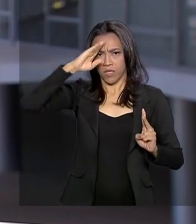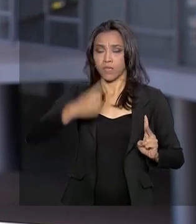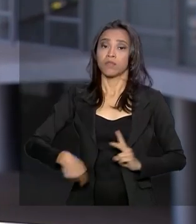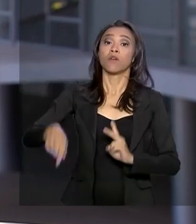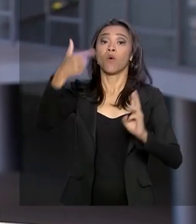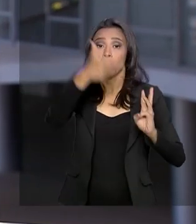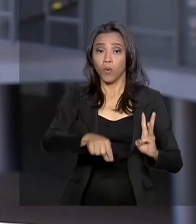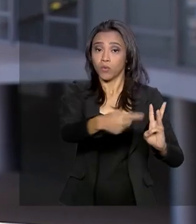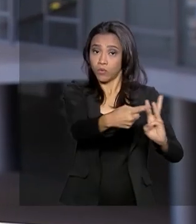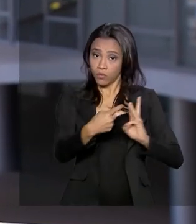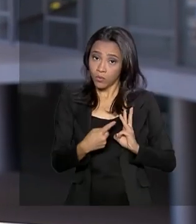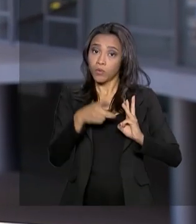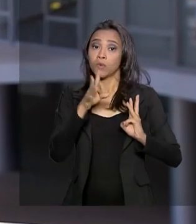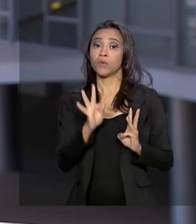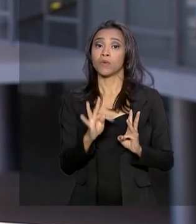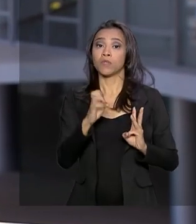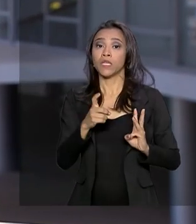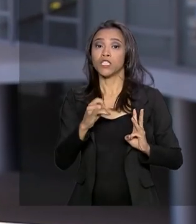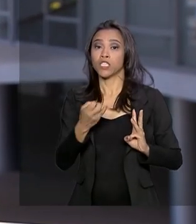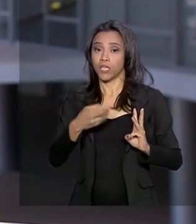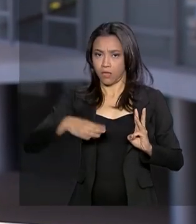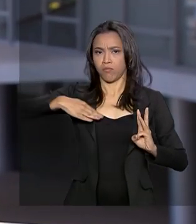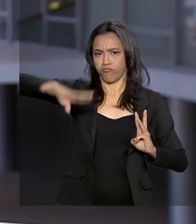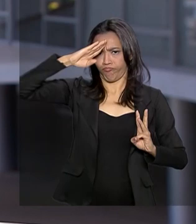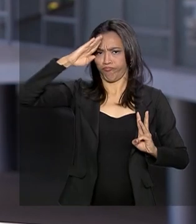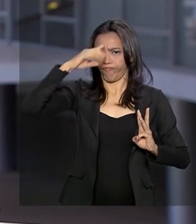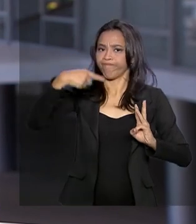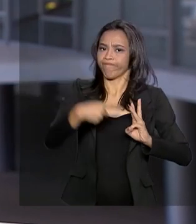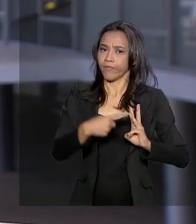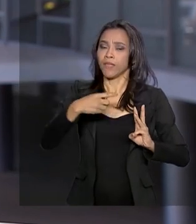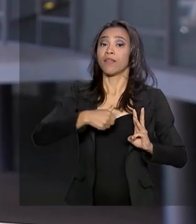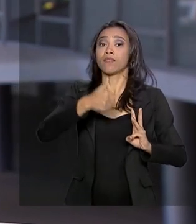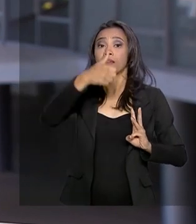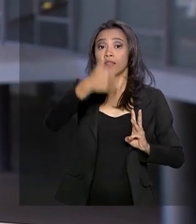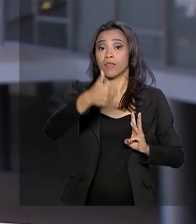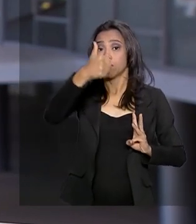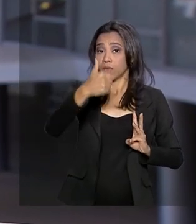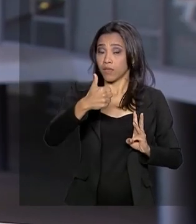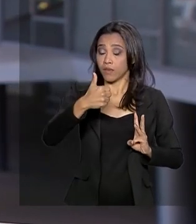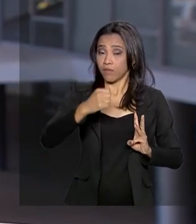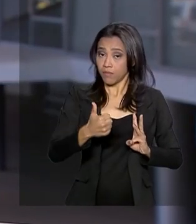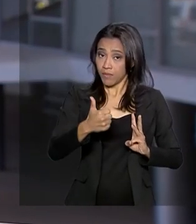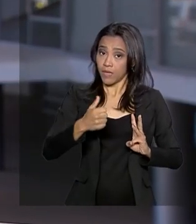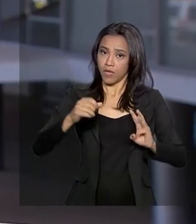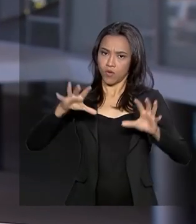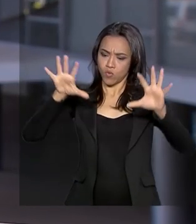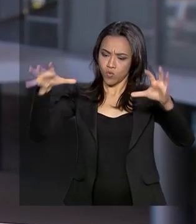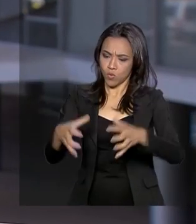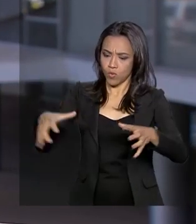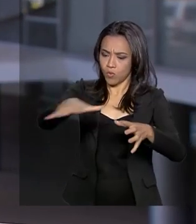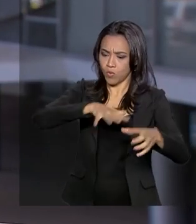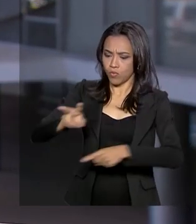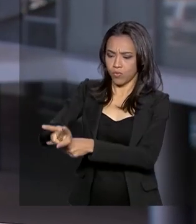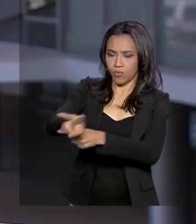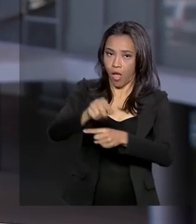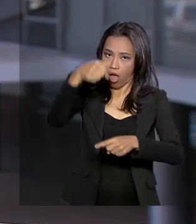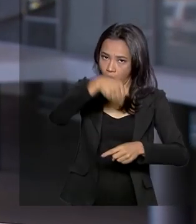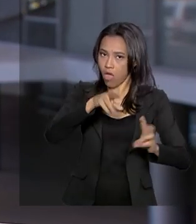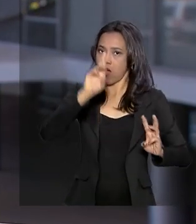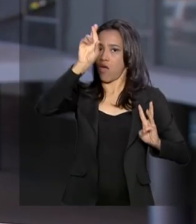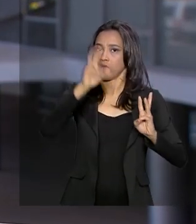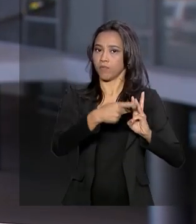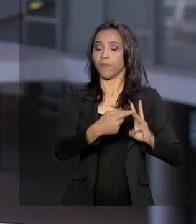o coronel Alexandre Teixeira da Silva, do comando da 11ª Região Militar. E, à tarde, o presidente